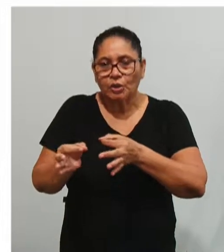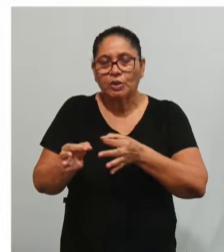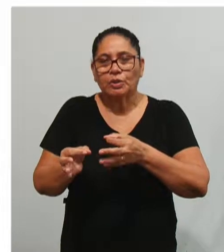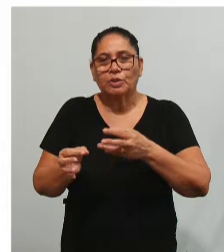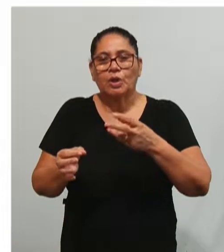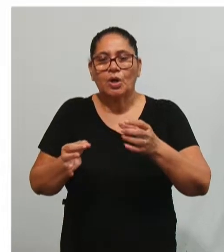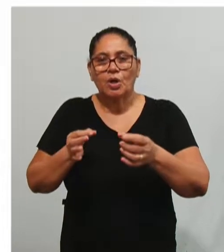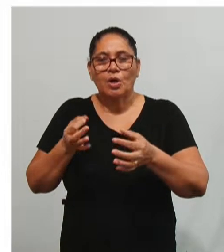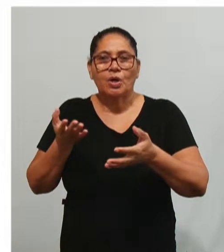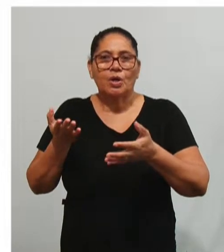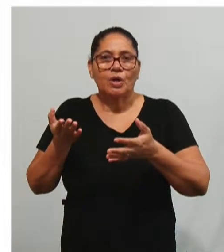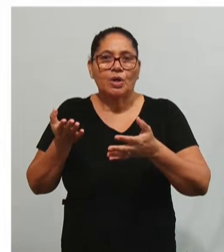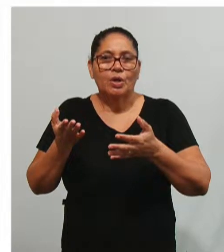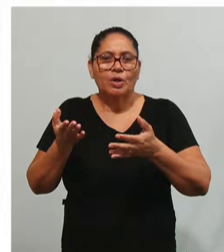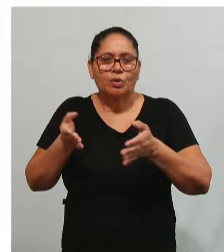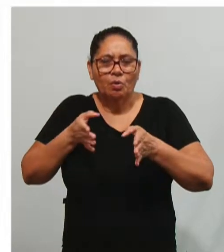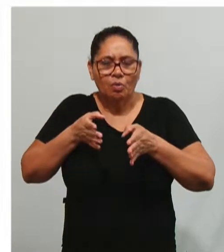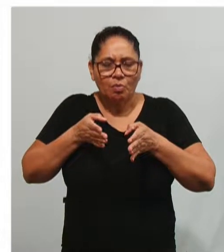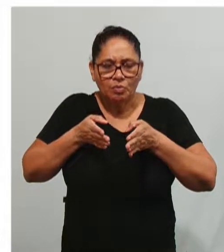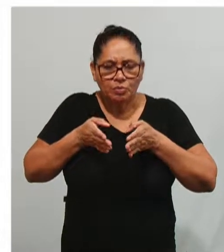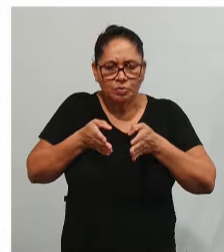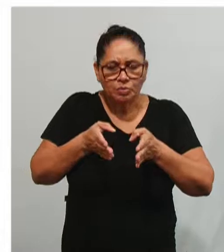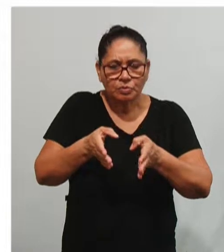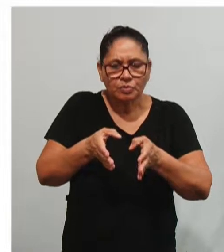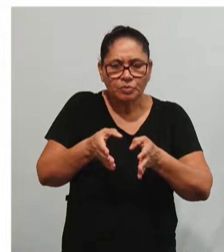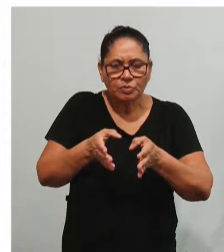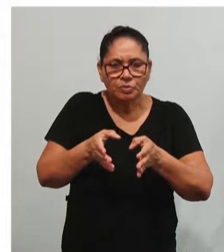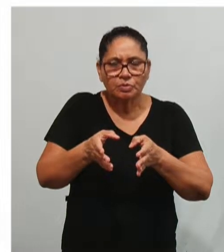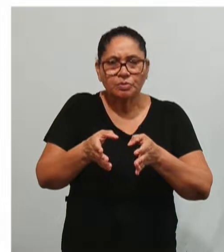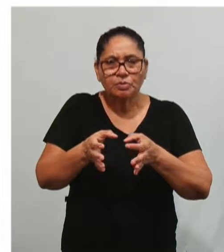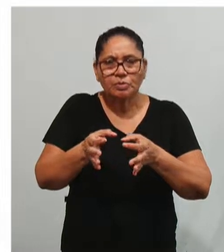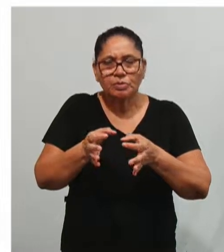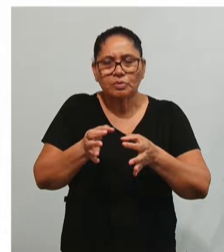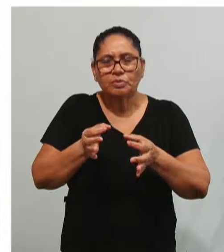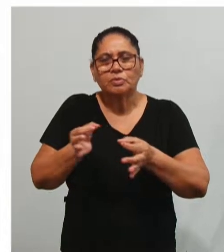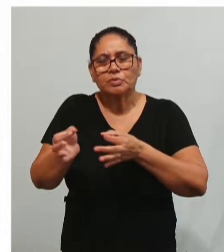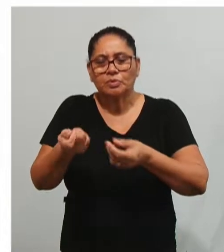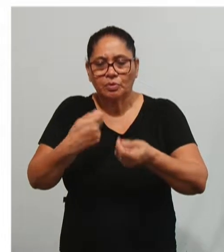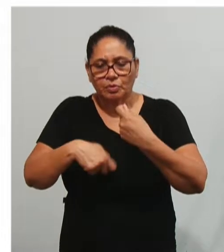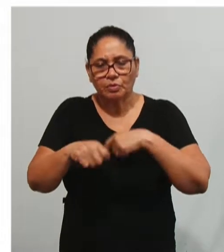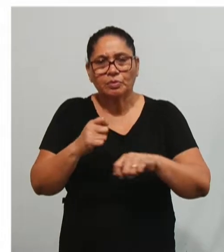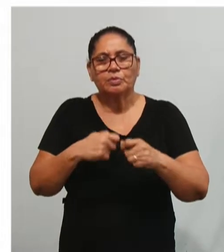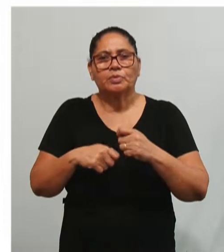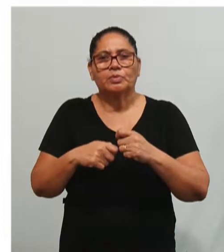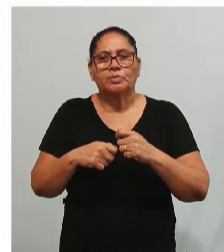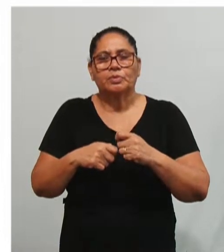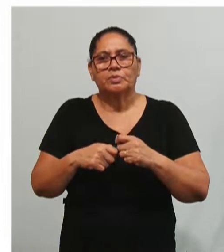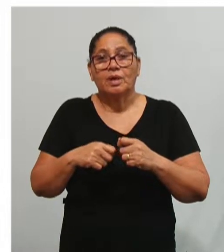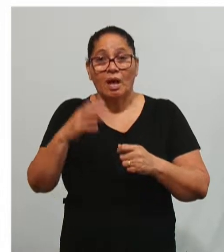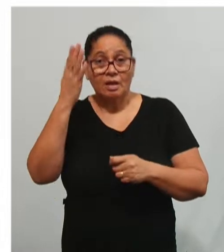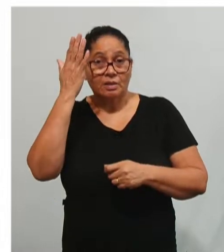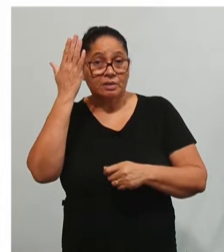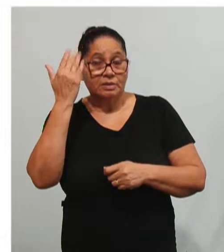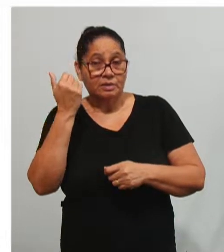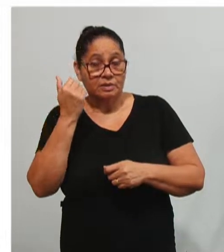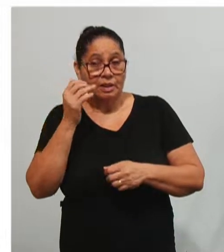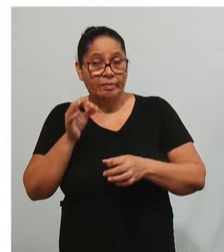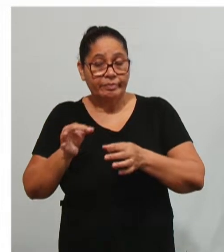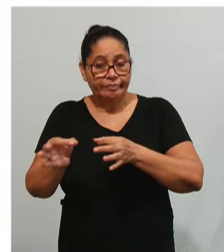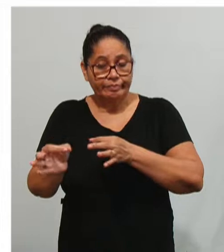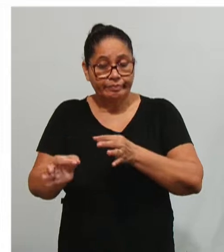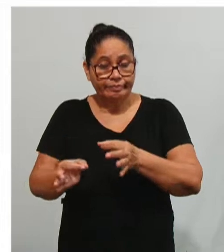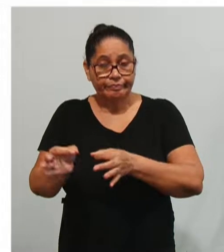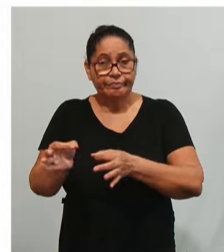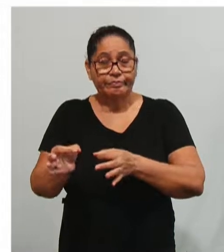organização, direção ou coordenação e controle. Então, a gente sabe que no planejamento ele